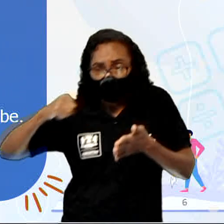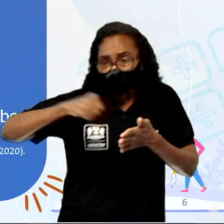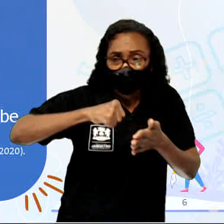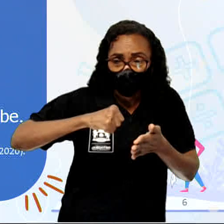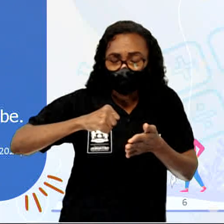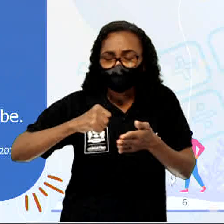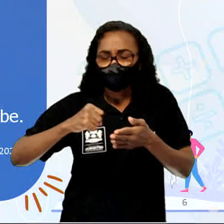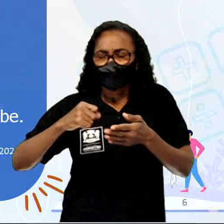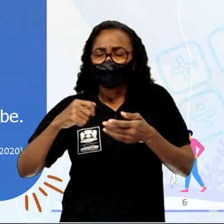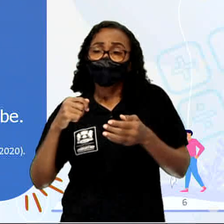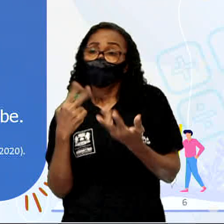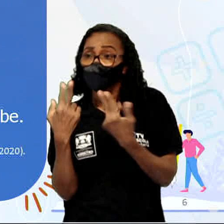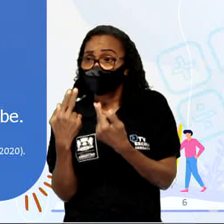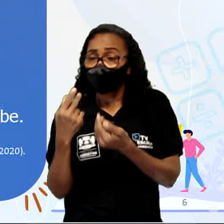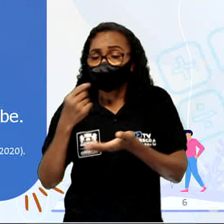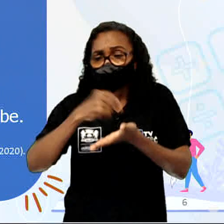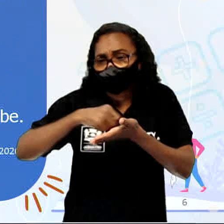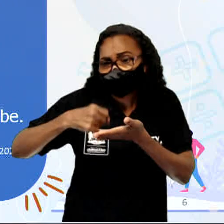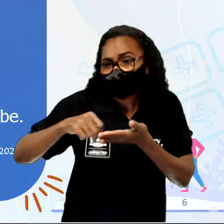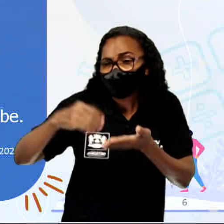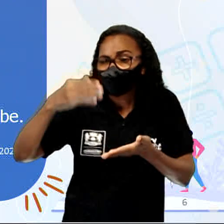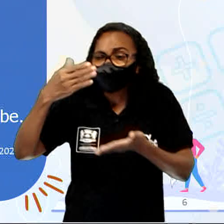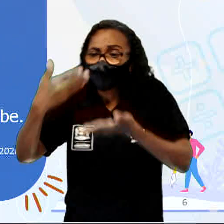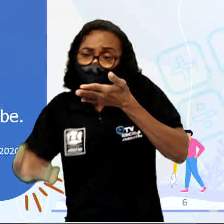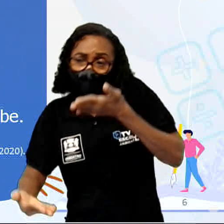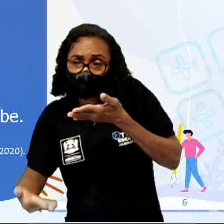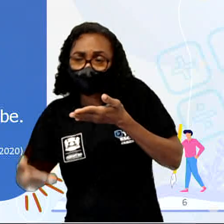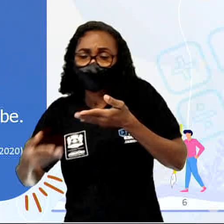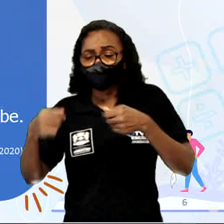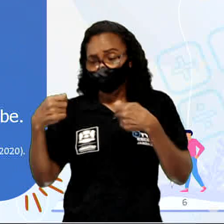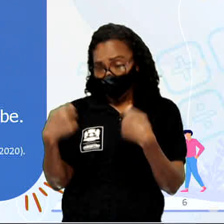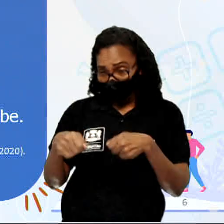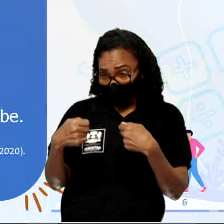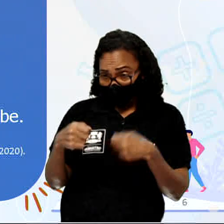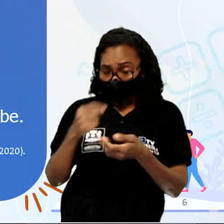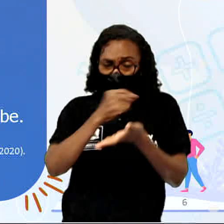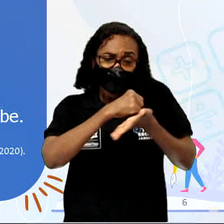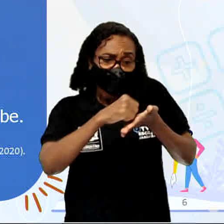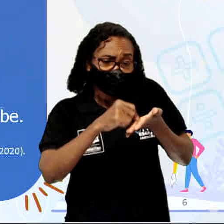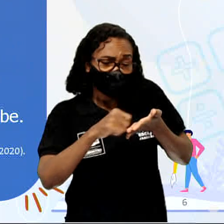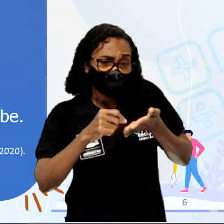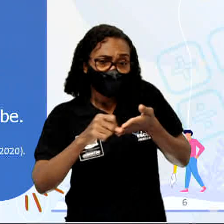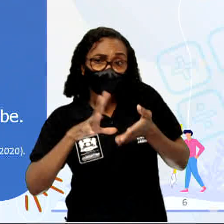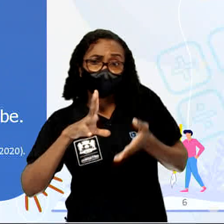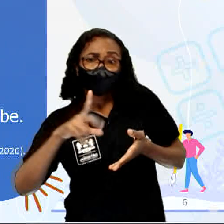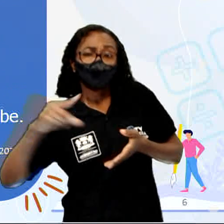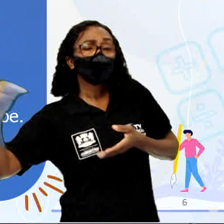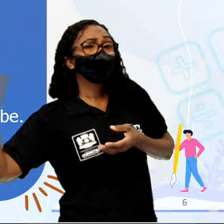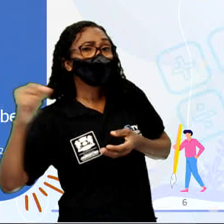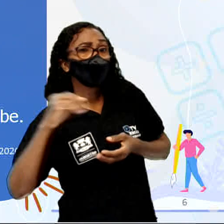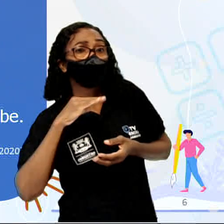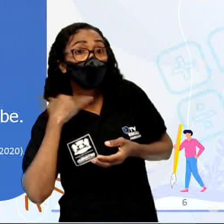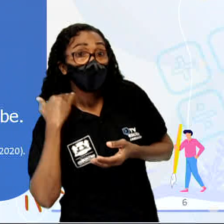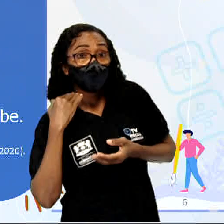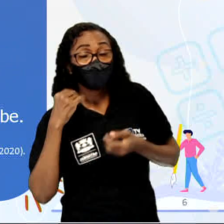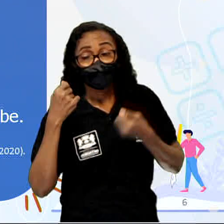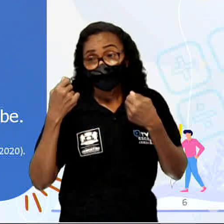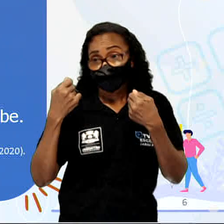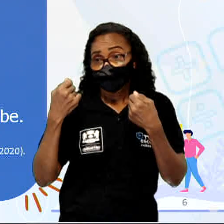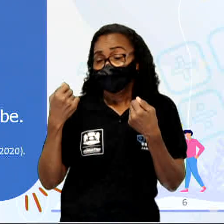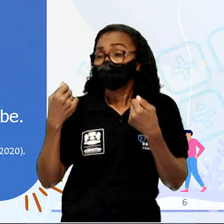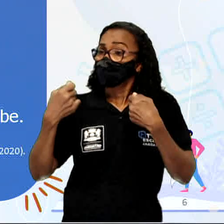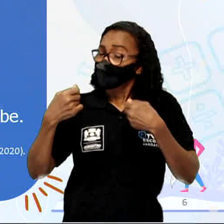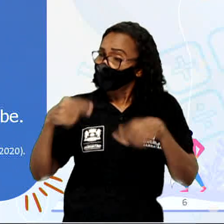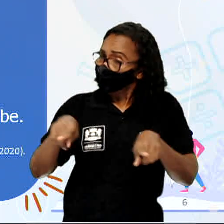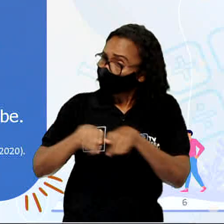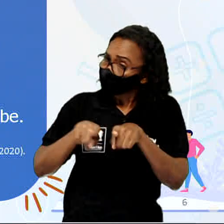se escreve a perda. É preciso escrever a ausência, do mesmo modo que se